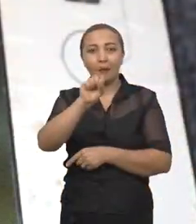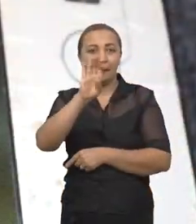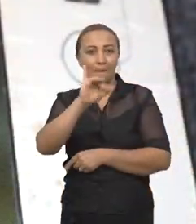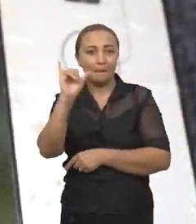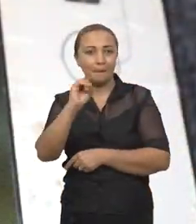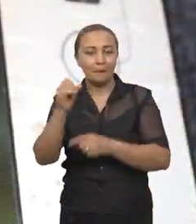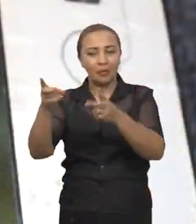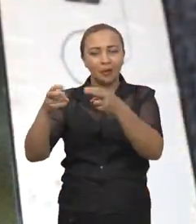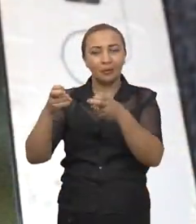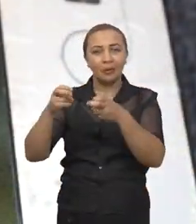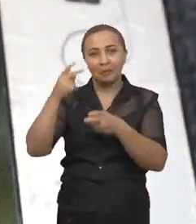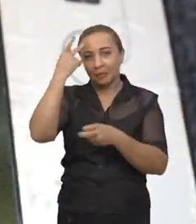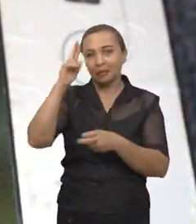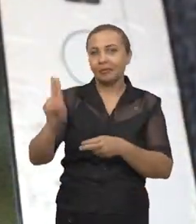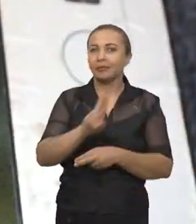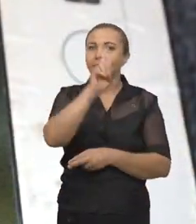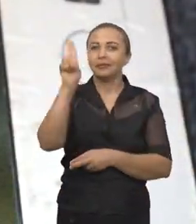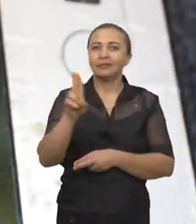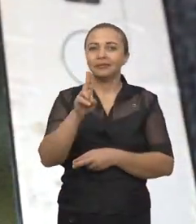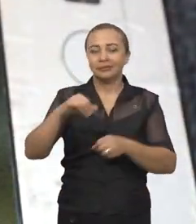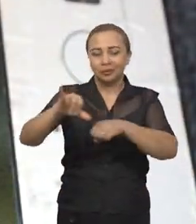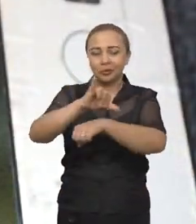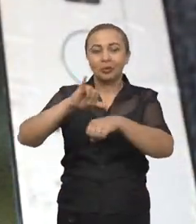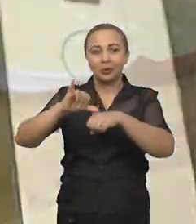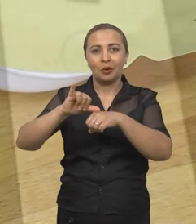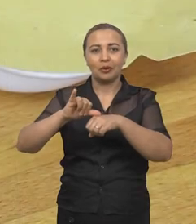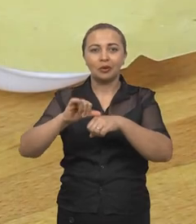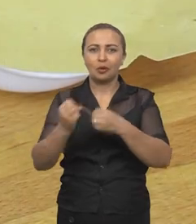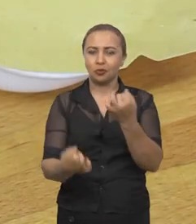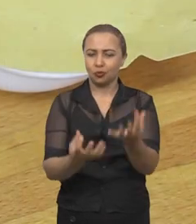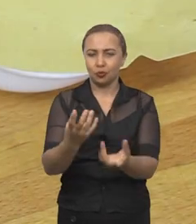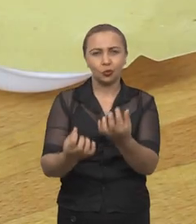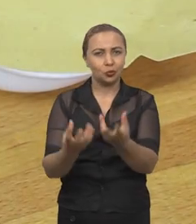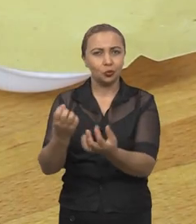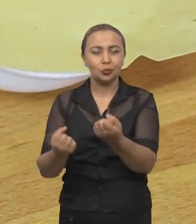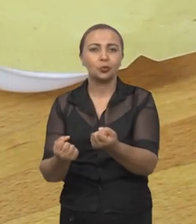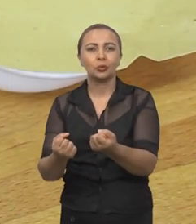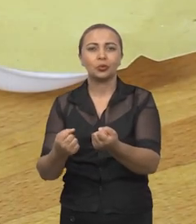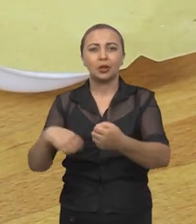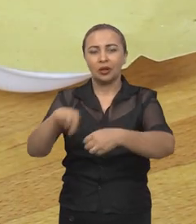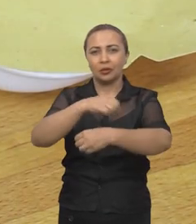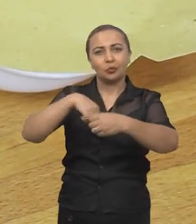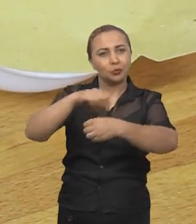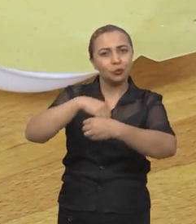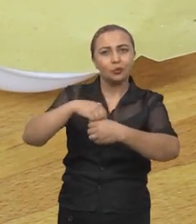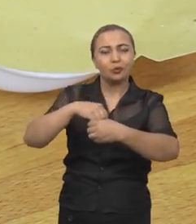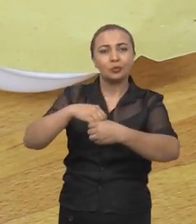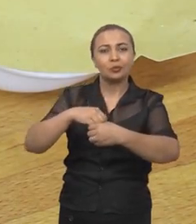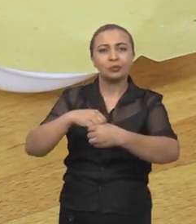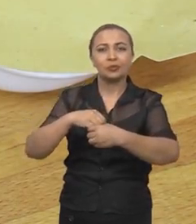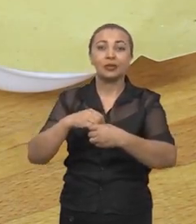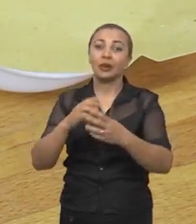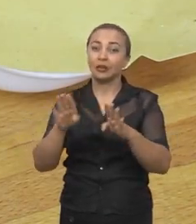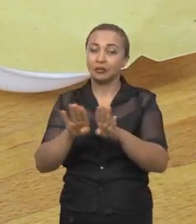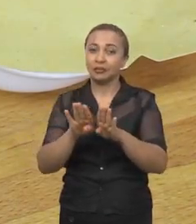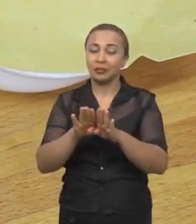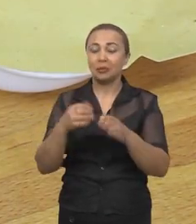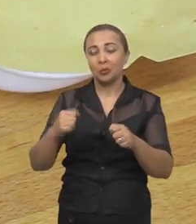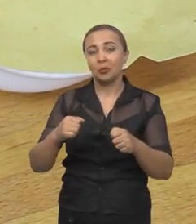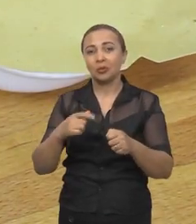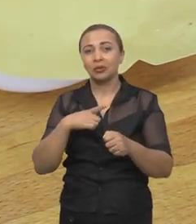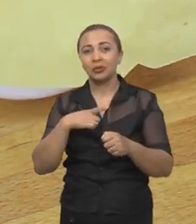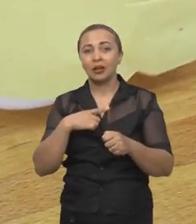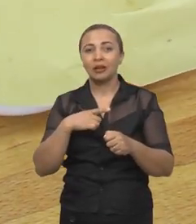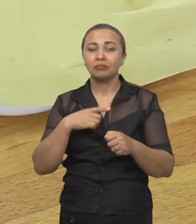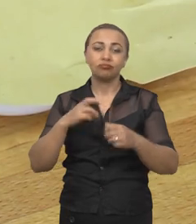esse biocatalizador, para o reuso de óleo, a partir de fituras, de óleo, qualquer tipo de óleo vegetal. Então, isso pode ser